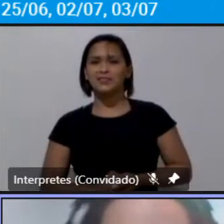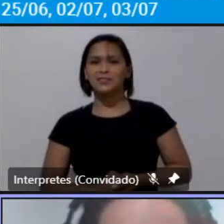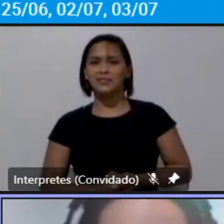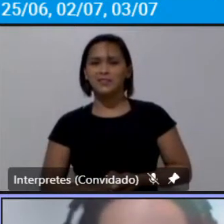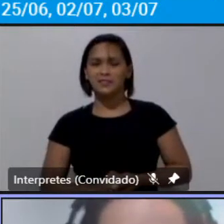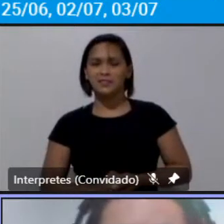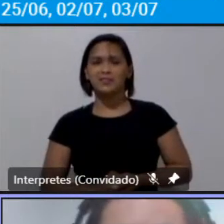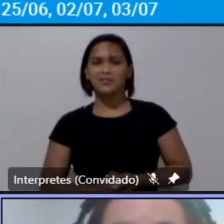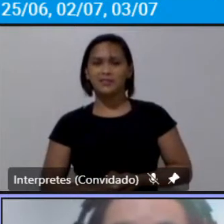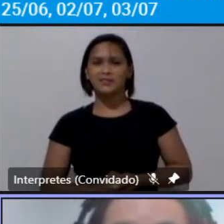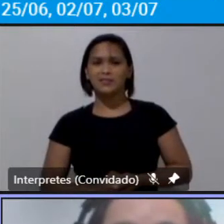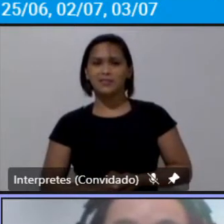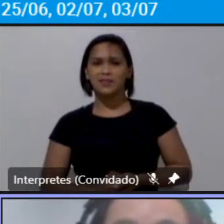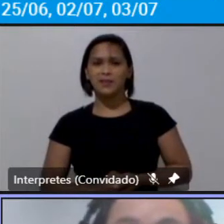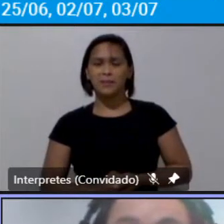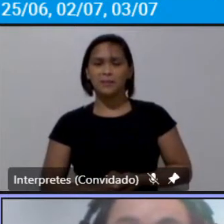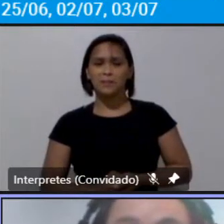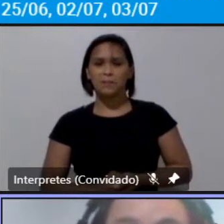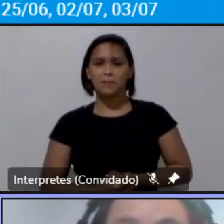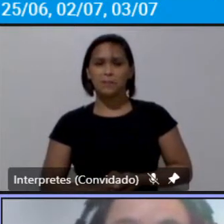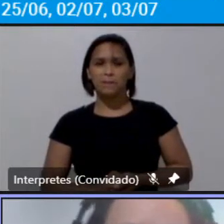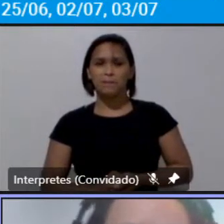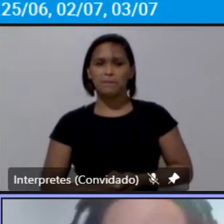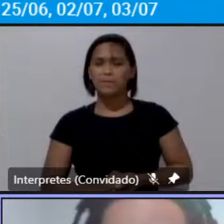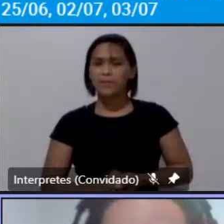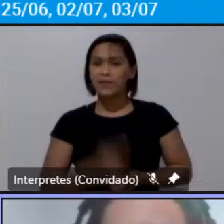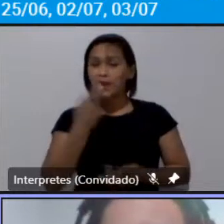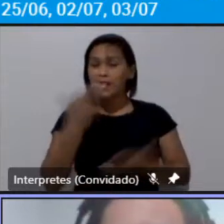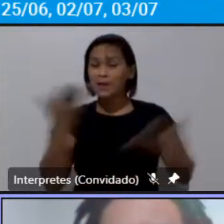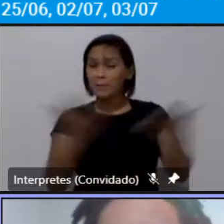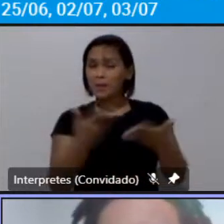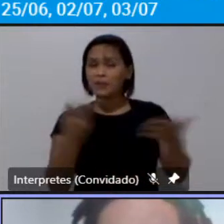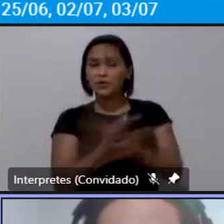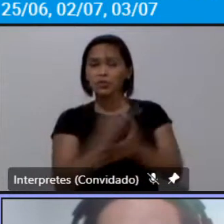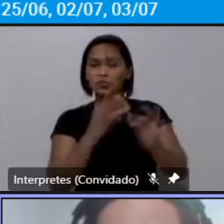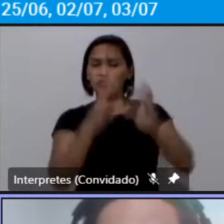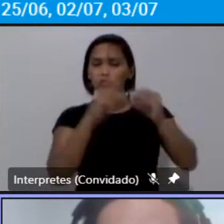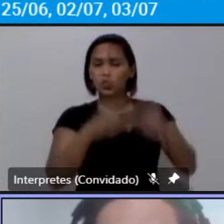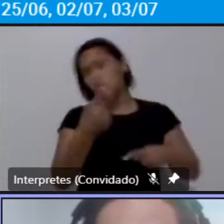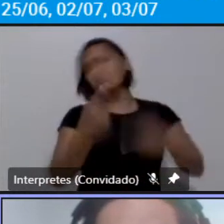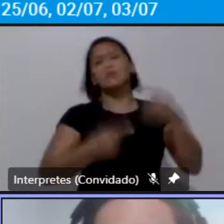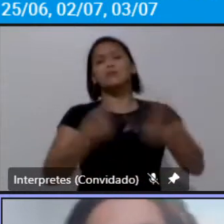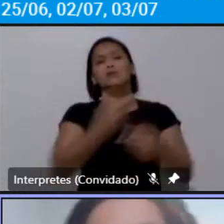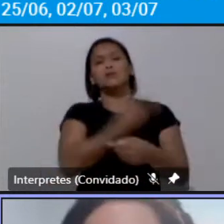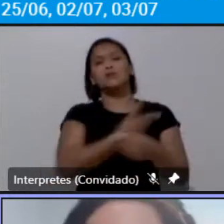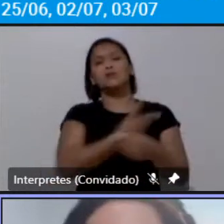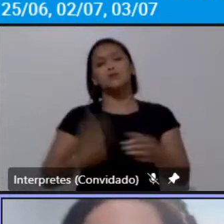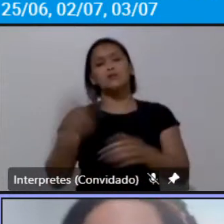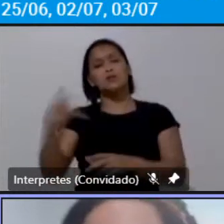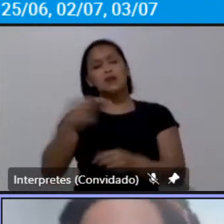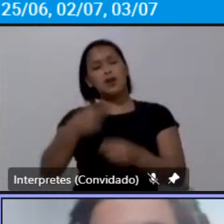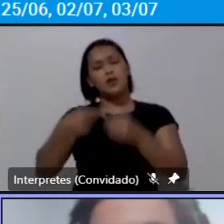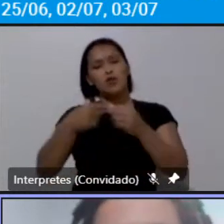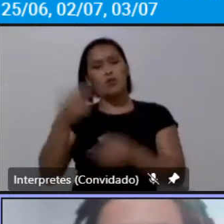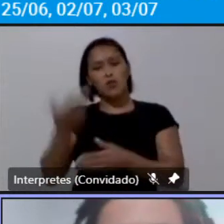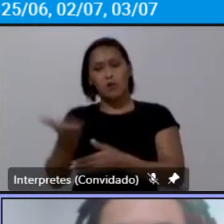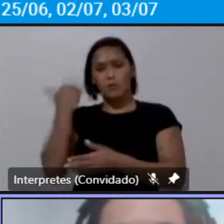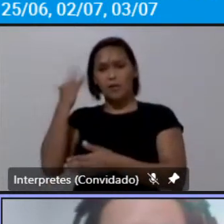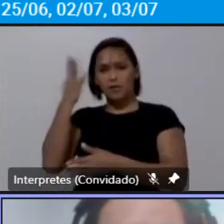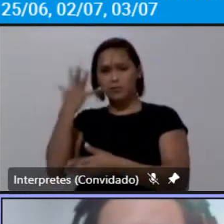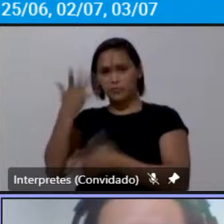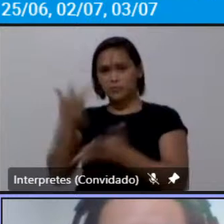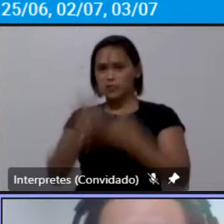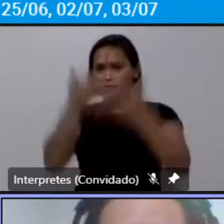últimos anos e apesar da política de mobilidade urbana como a Silvana falou trazer